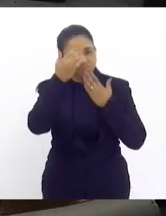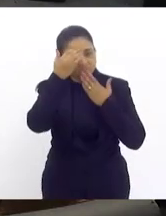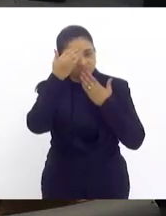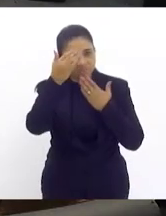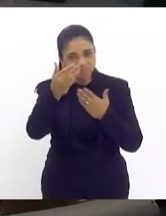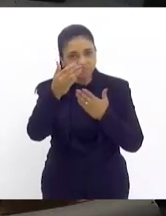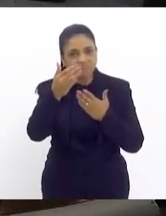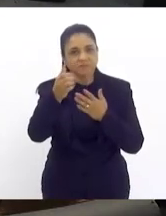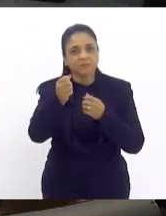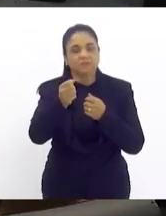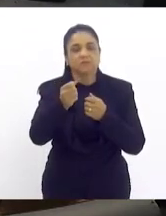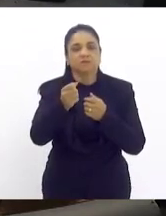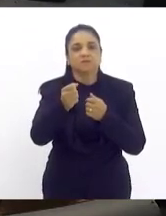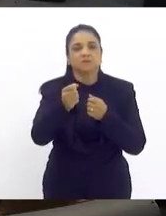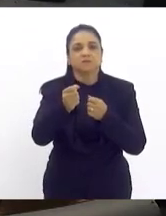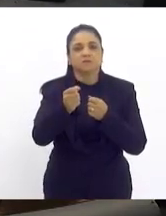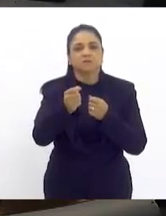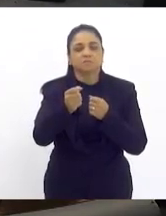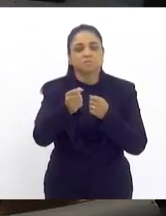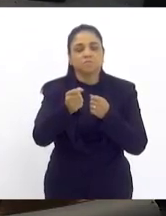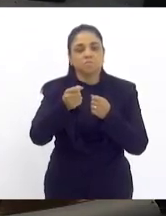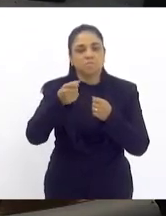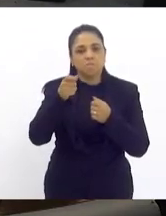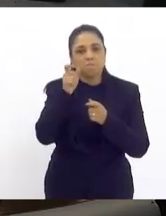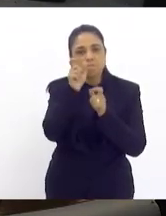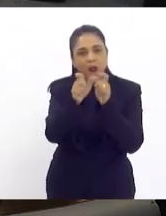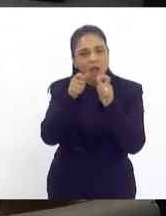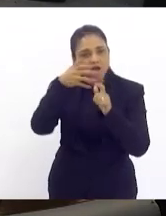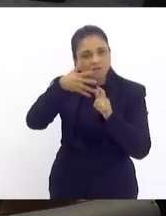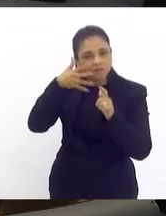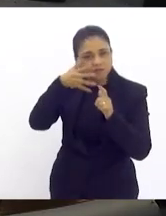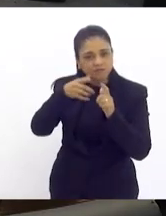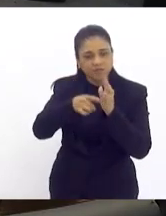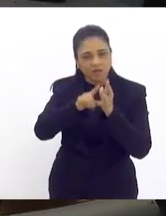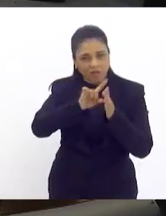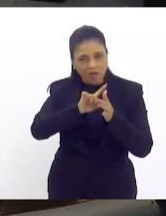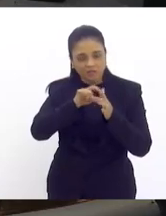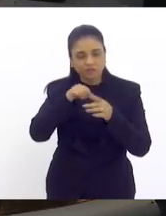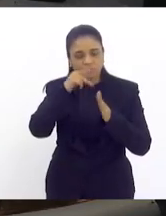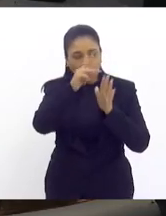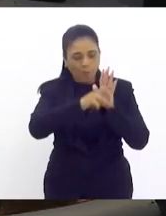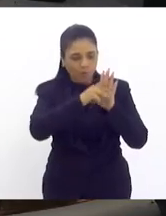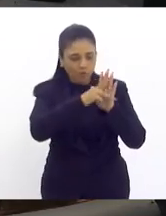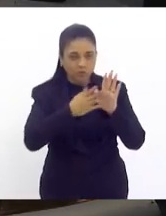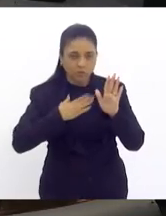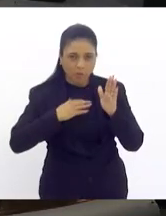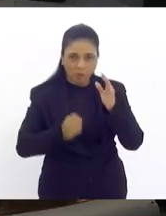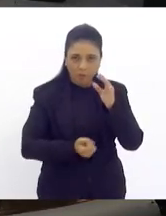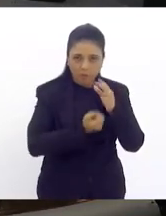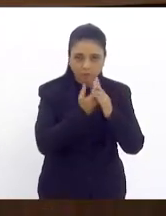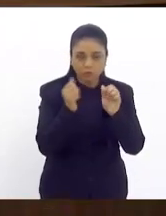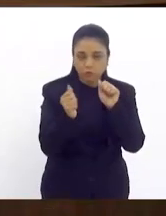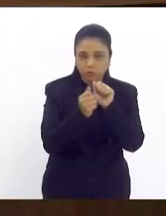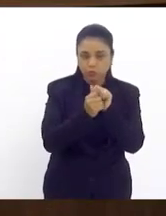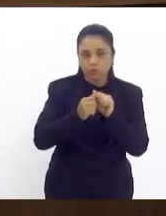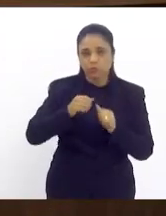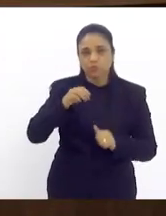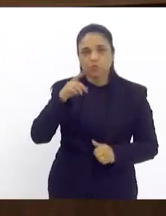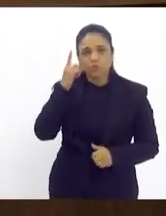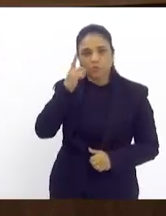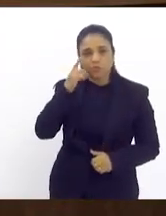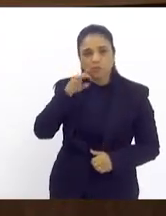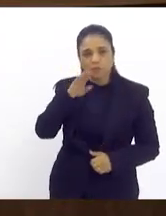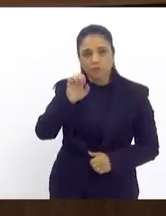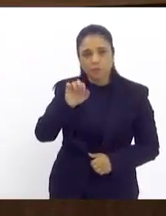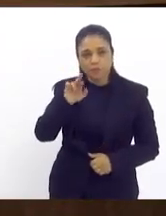anteriores no sentido de fazer alusão aqui ao projeto de minha autoria com o deputado Bernardo Rossi na